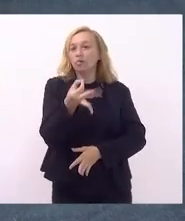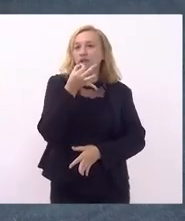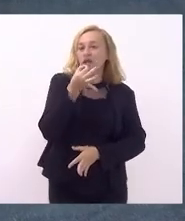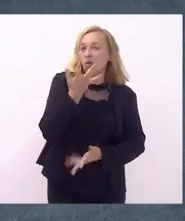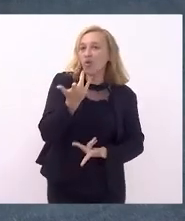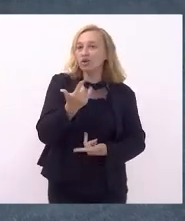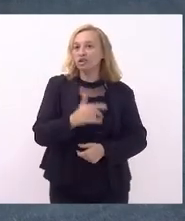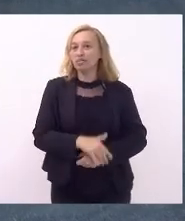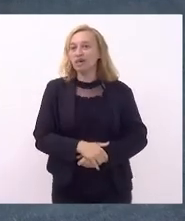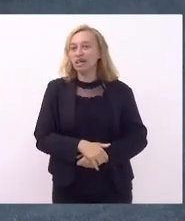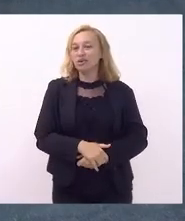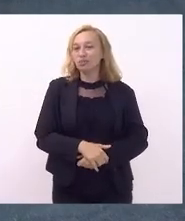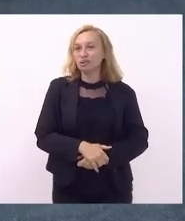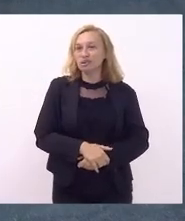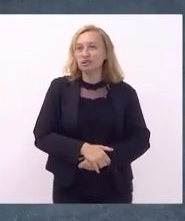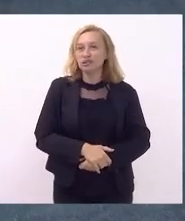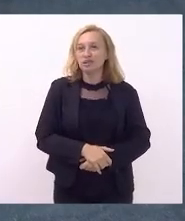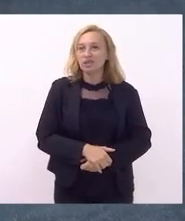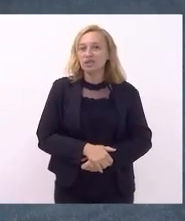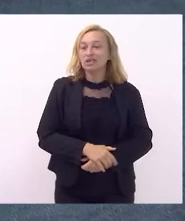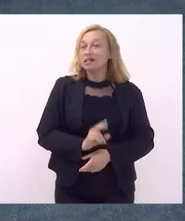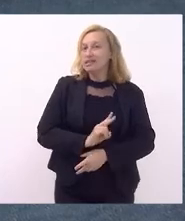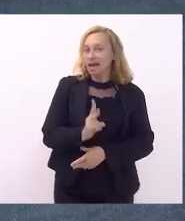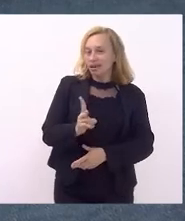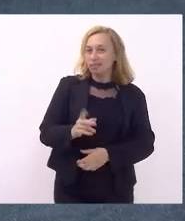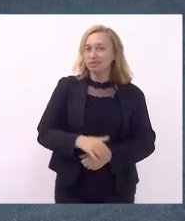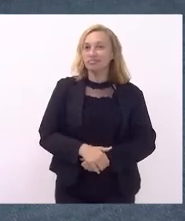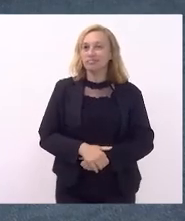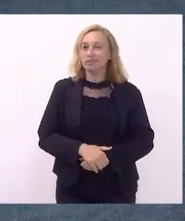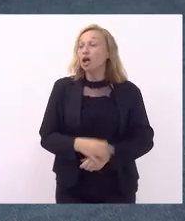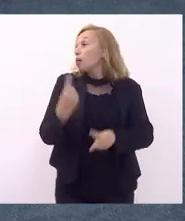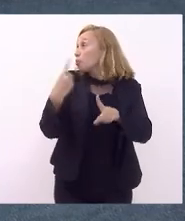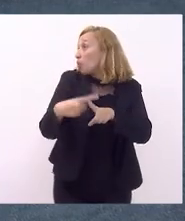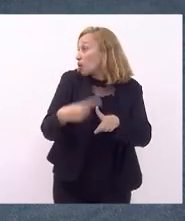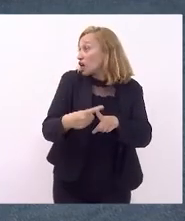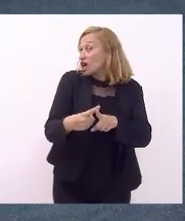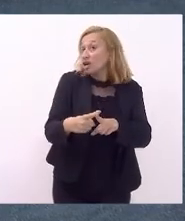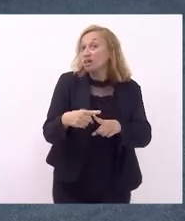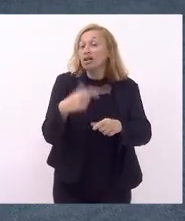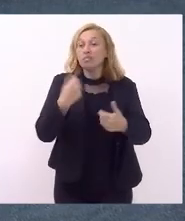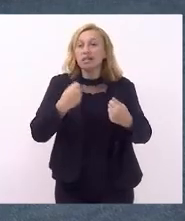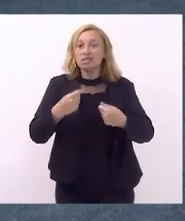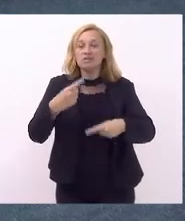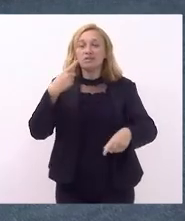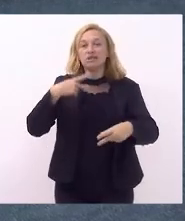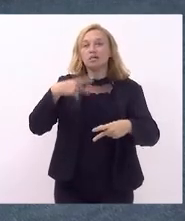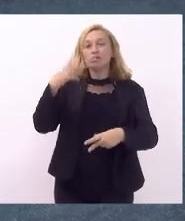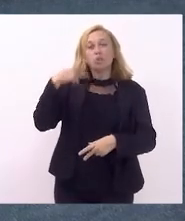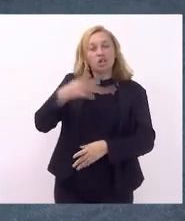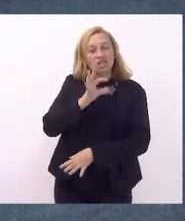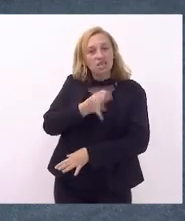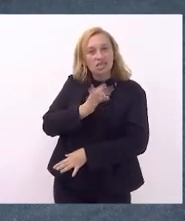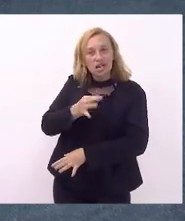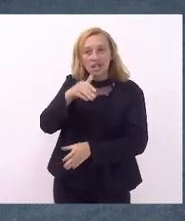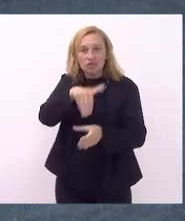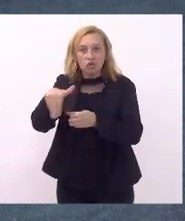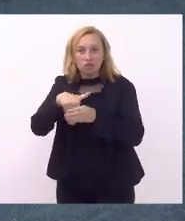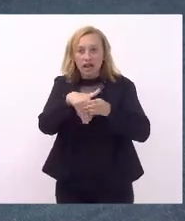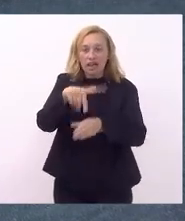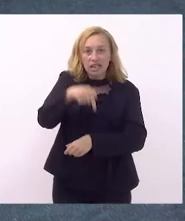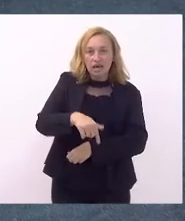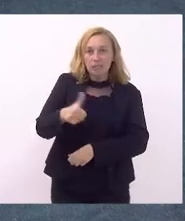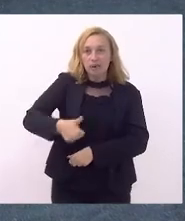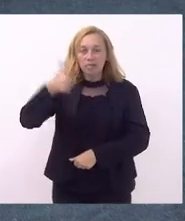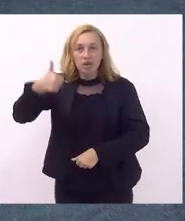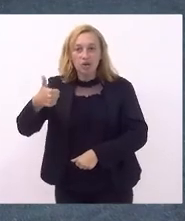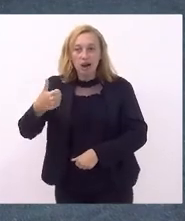que tem aí a todo instante porque a gente precisa fazer política propositiva votar aqui para melhorar a